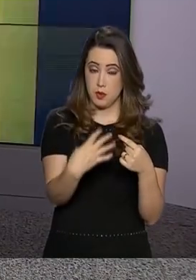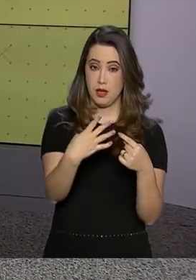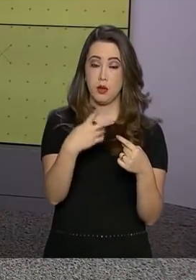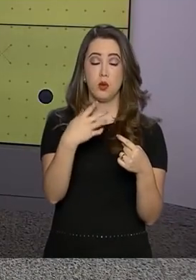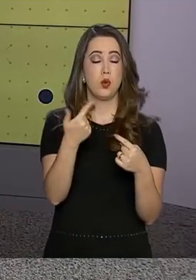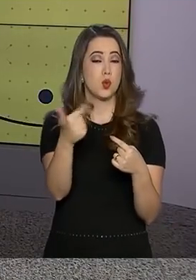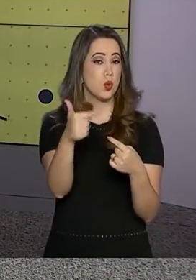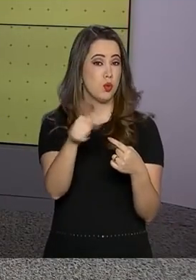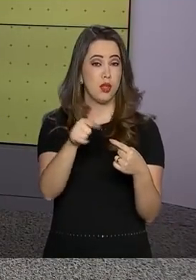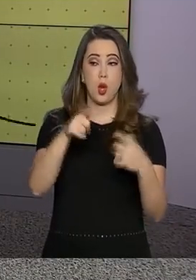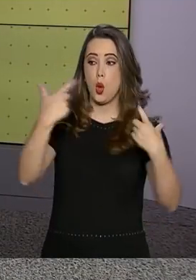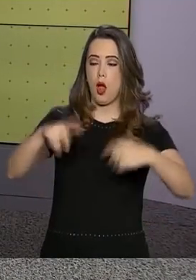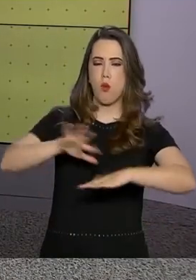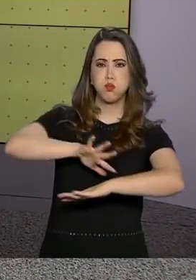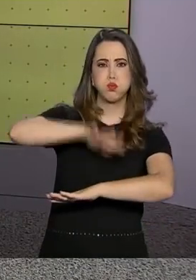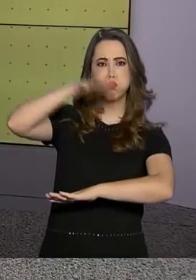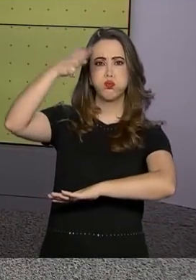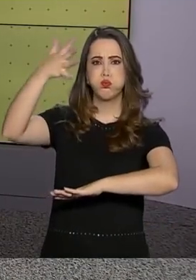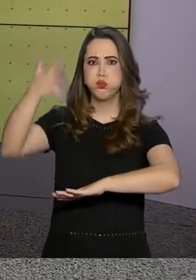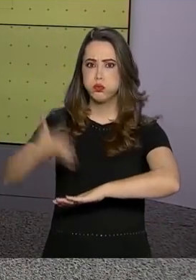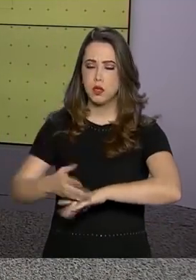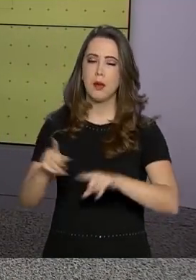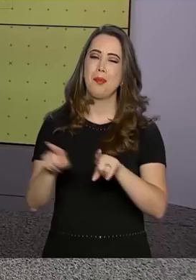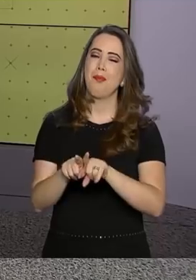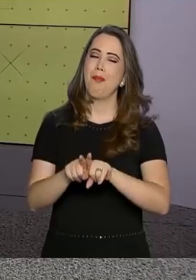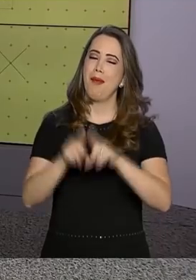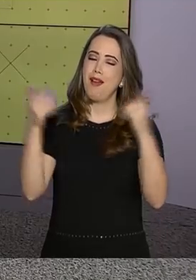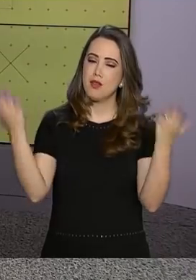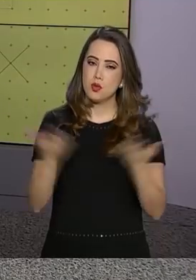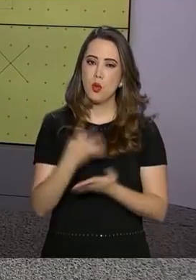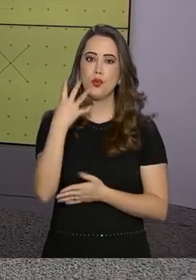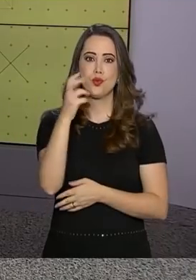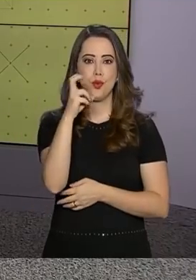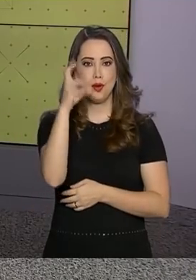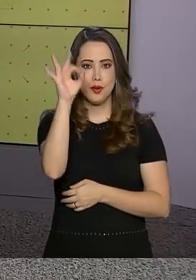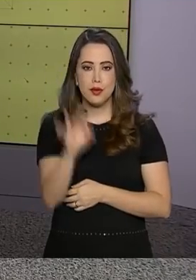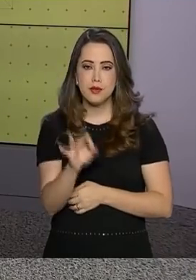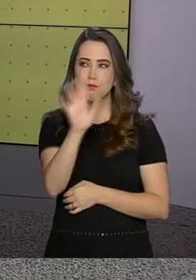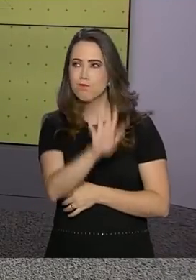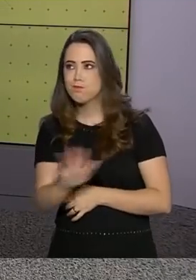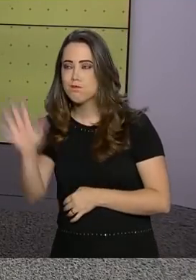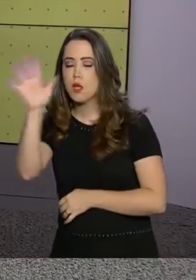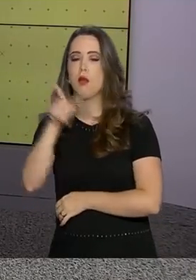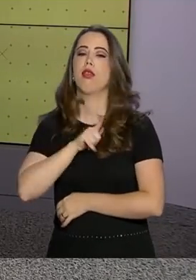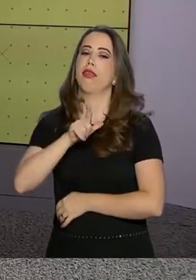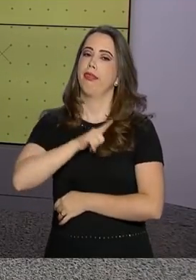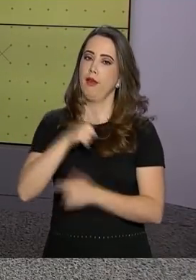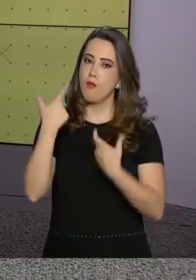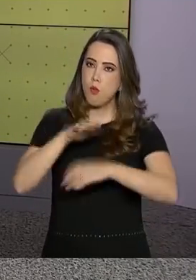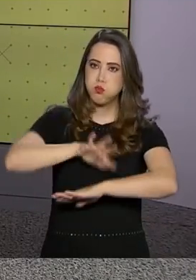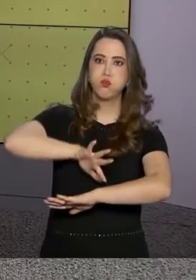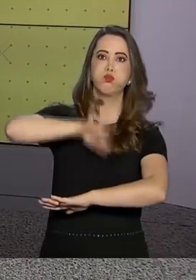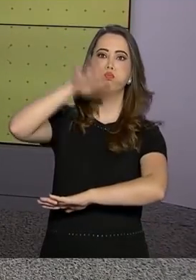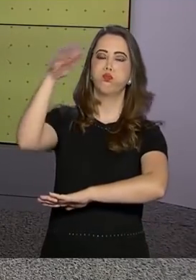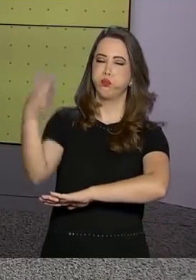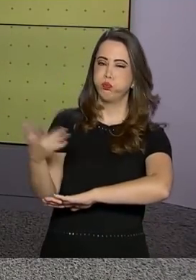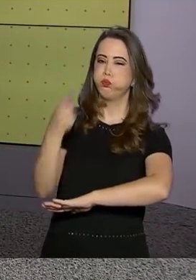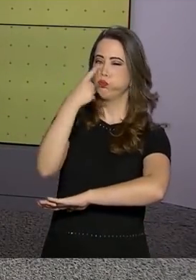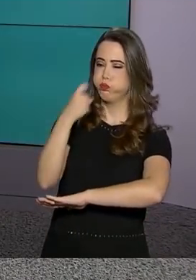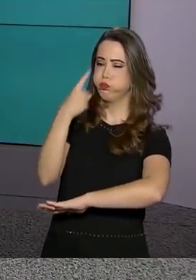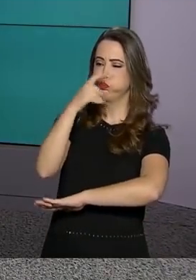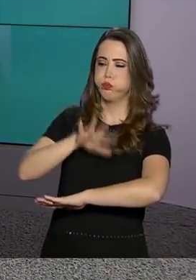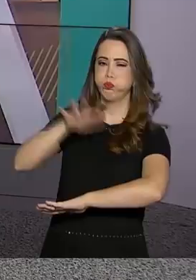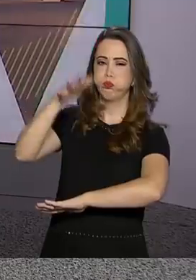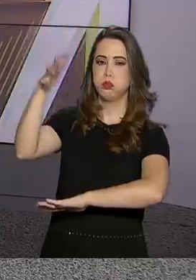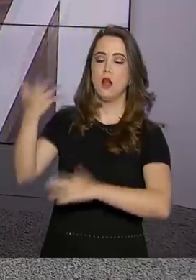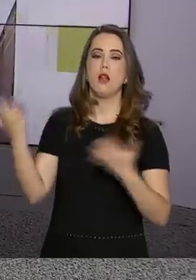municípios brasileiros ainda depositam resíduos de forma inadequada. Agora, um programa do governo quer acabar definitivamente